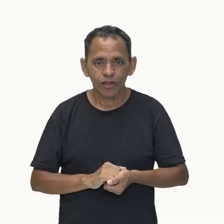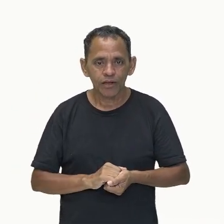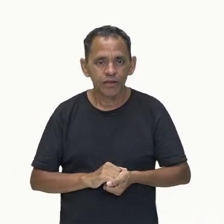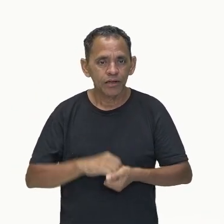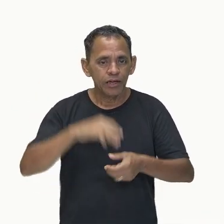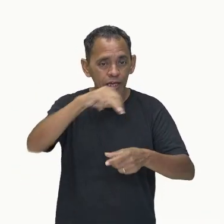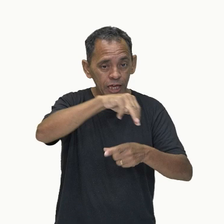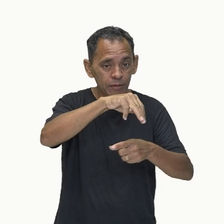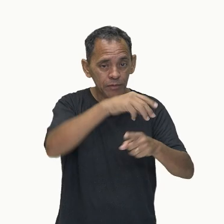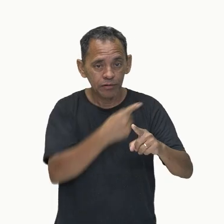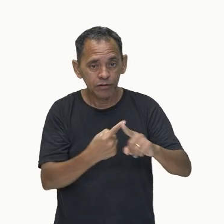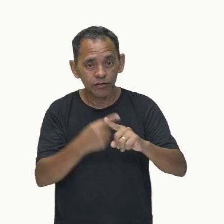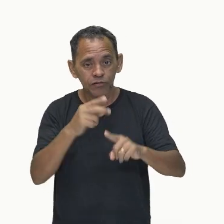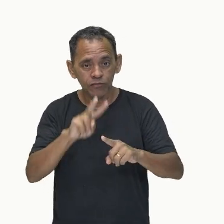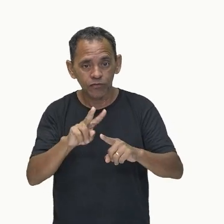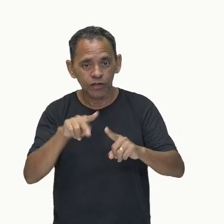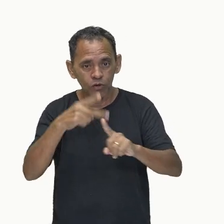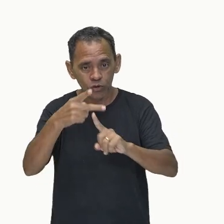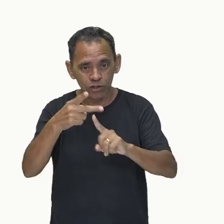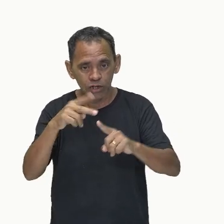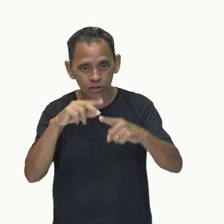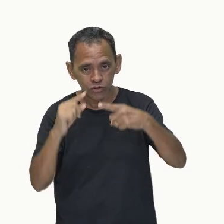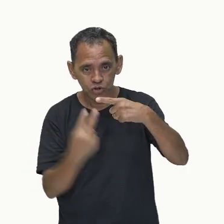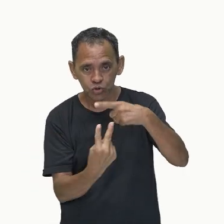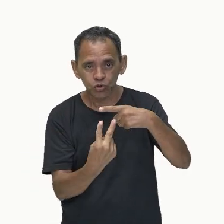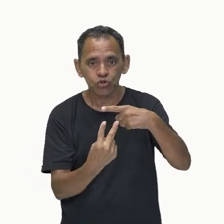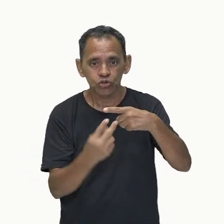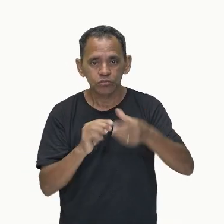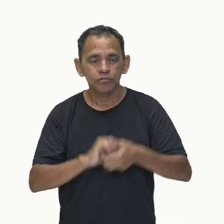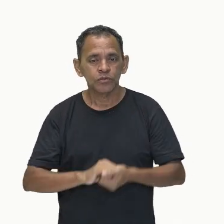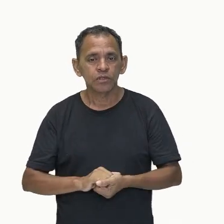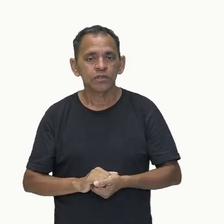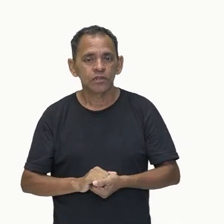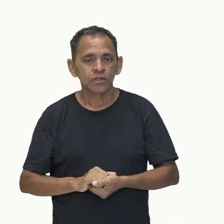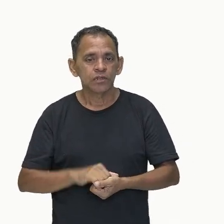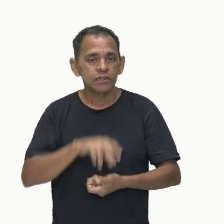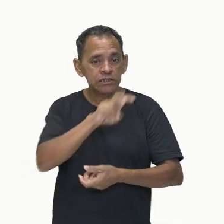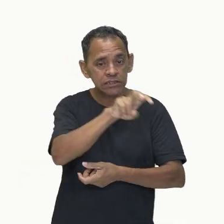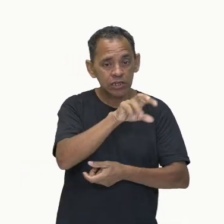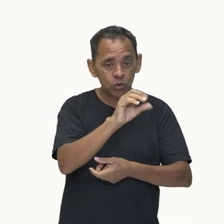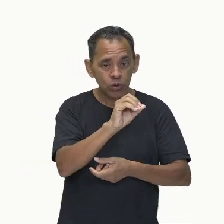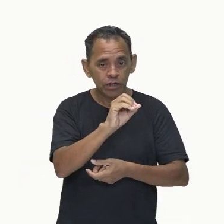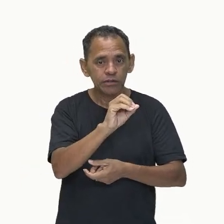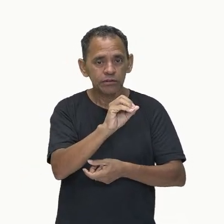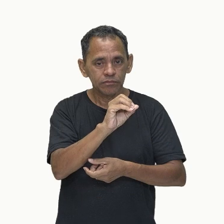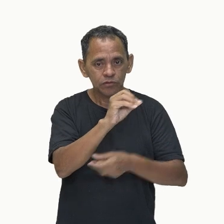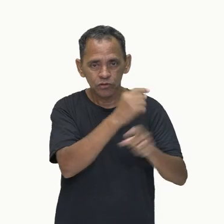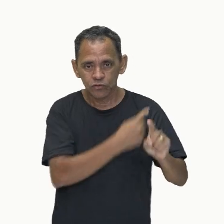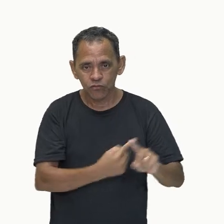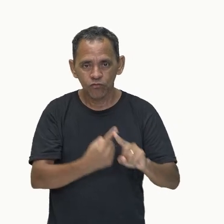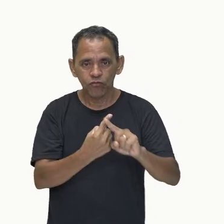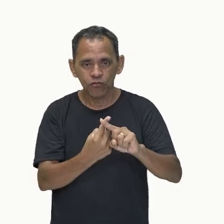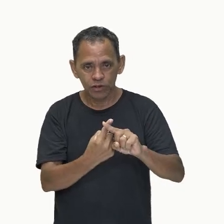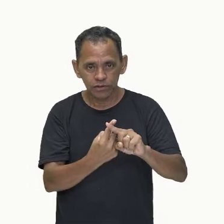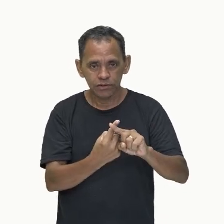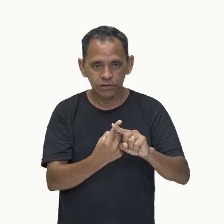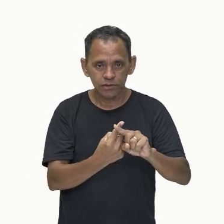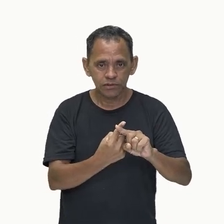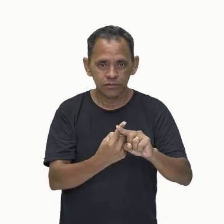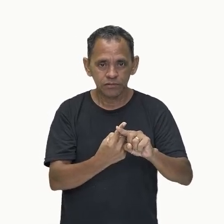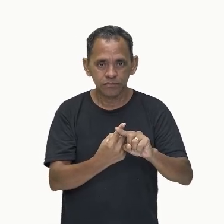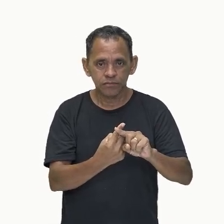E aí, tu vai substituir, no lugar da massa, por 50, tá? Já tá em quilograma, como eu falei pra vocês, tá?